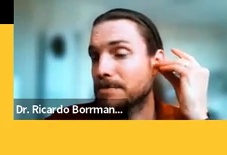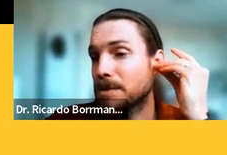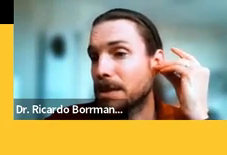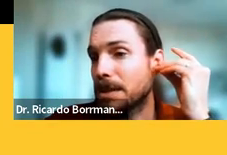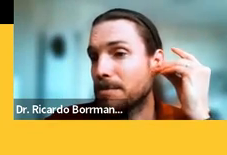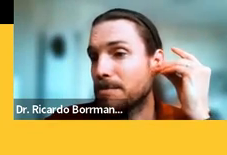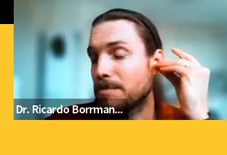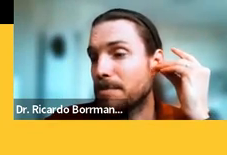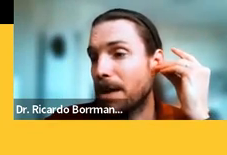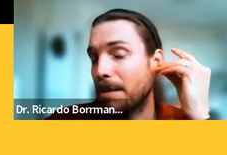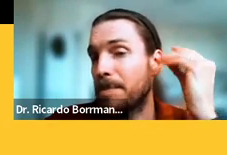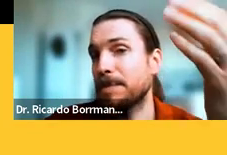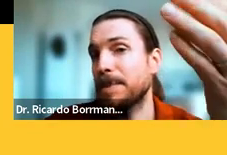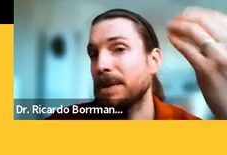época